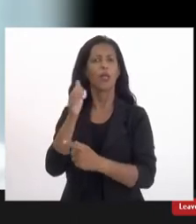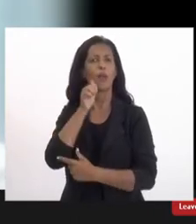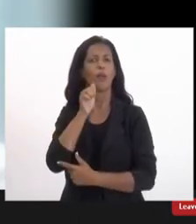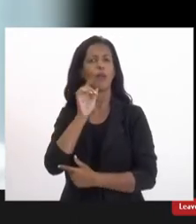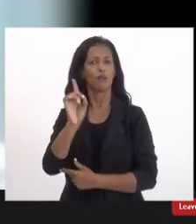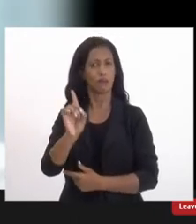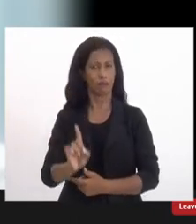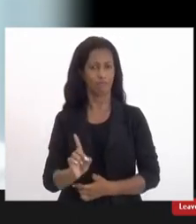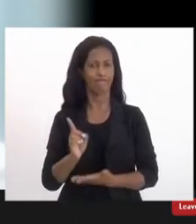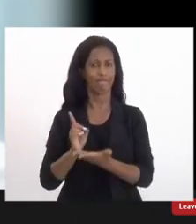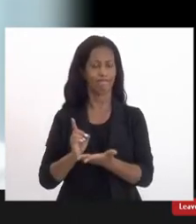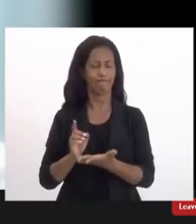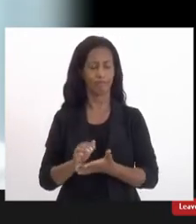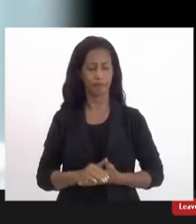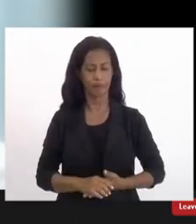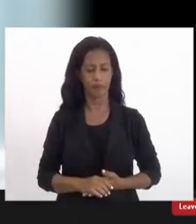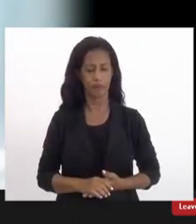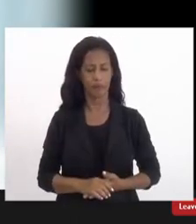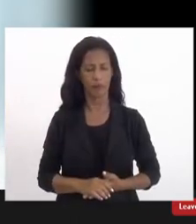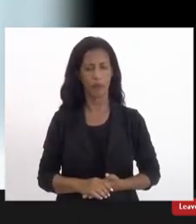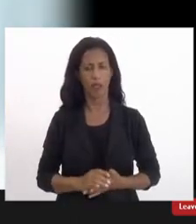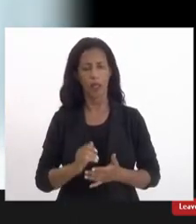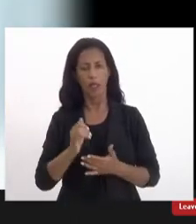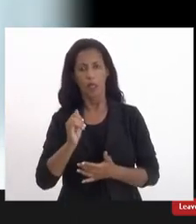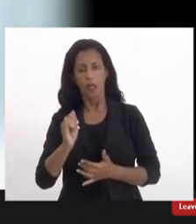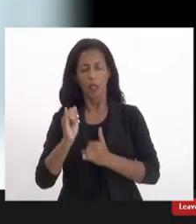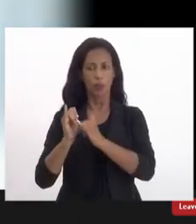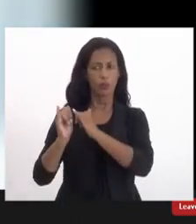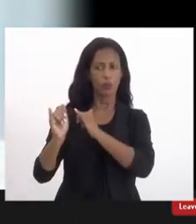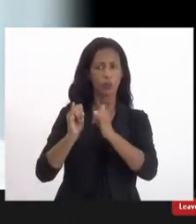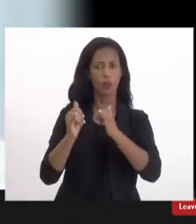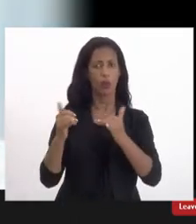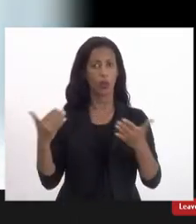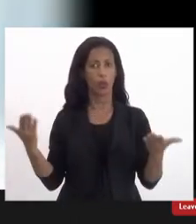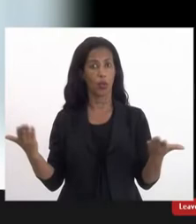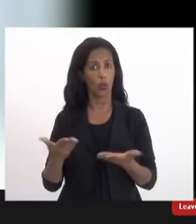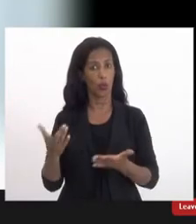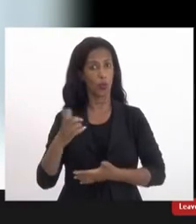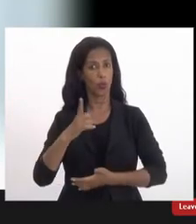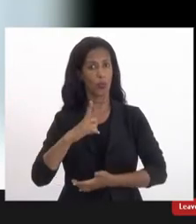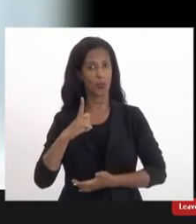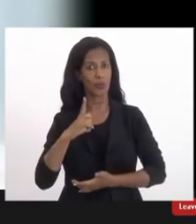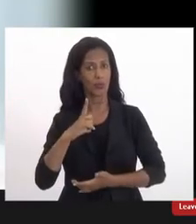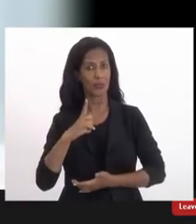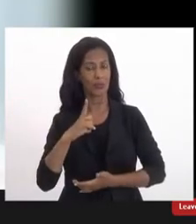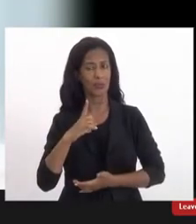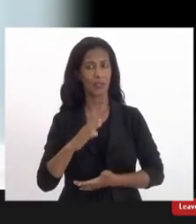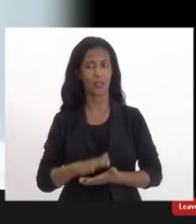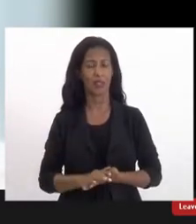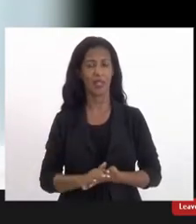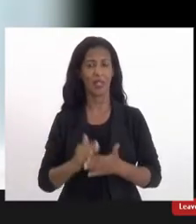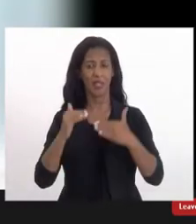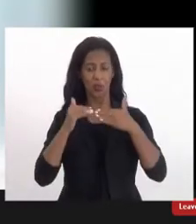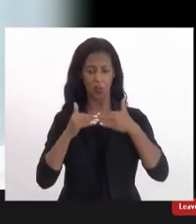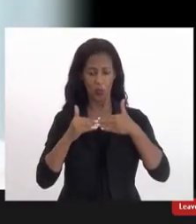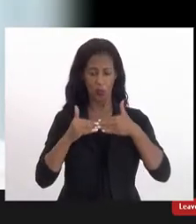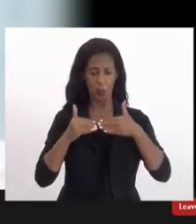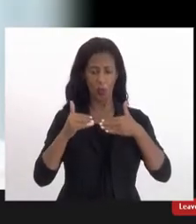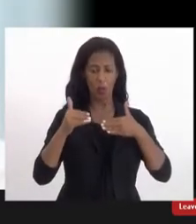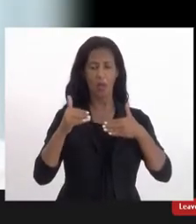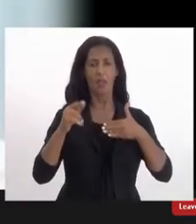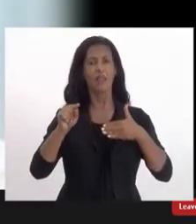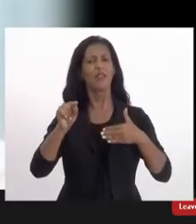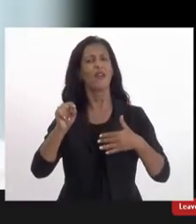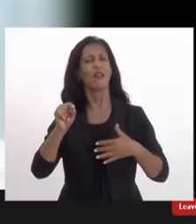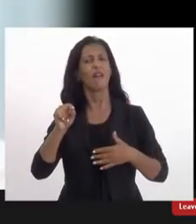deficiência e os dados que nós temos hoje eles partem de um eixo que é o